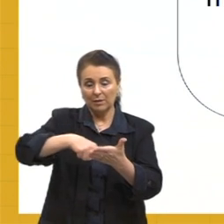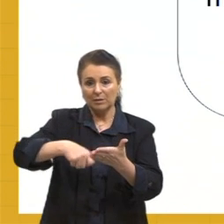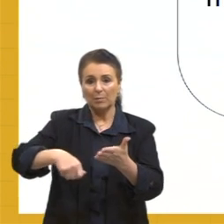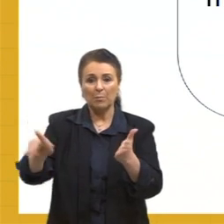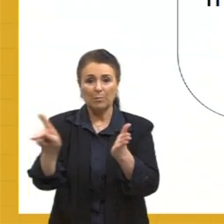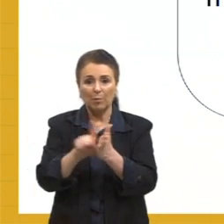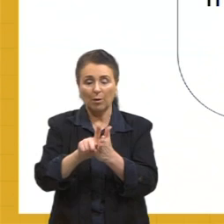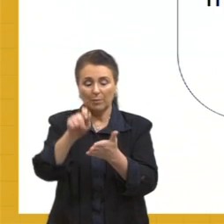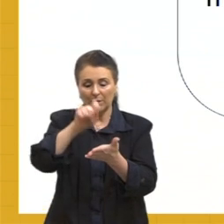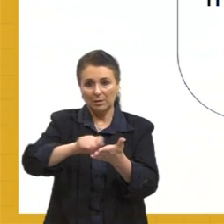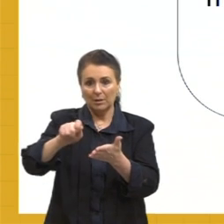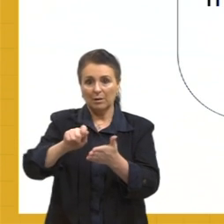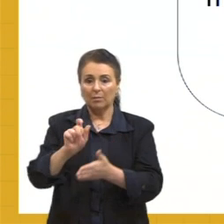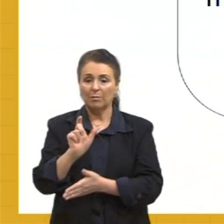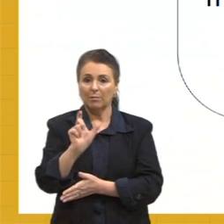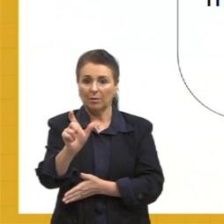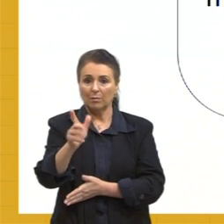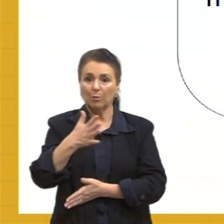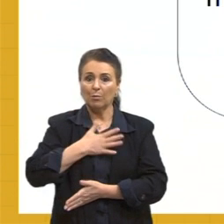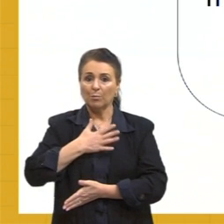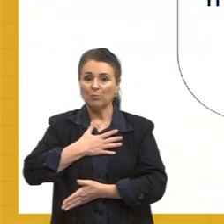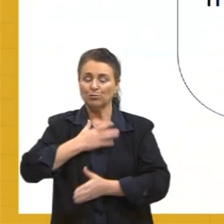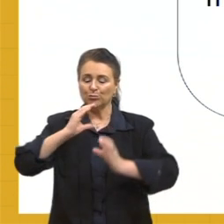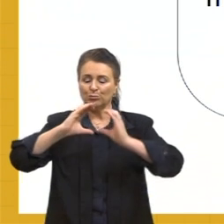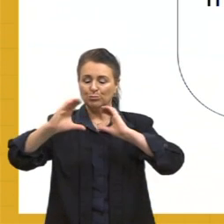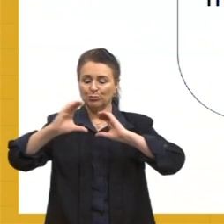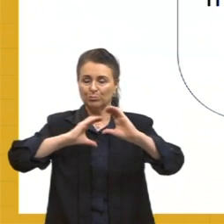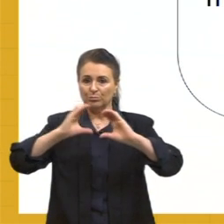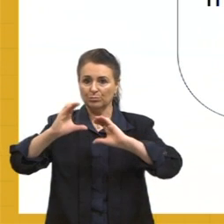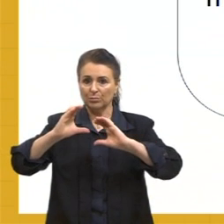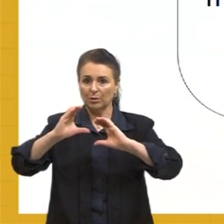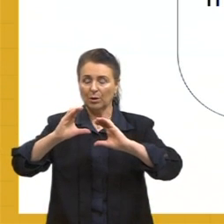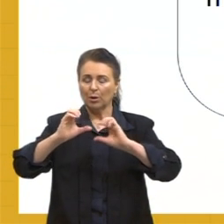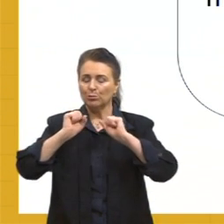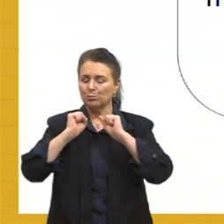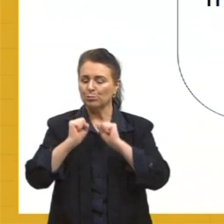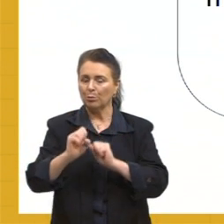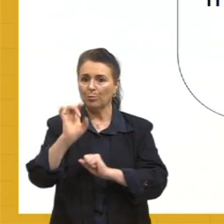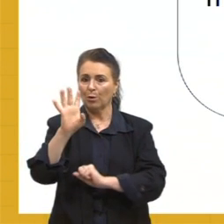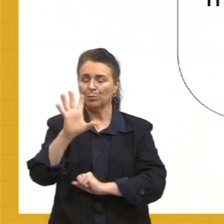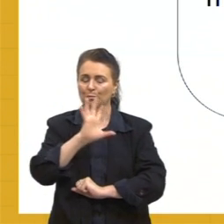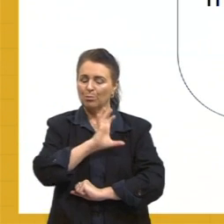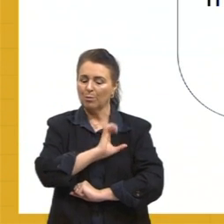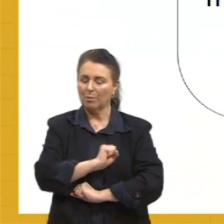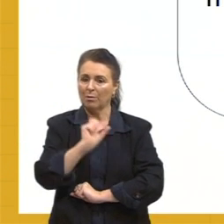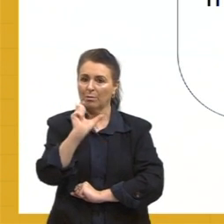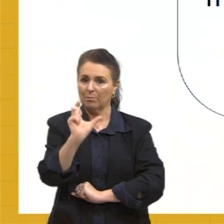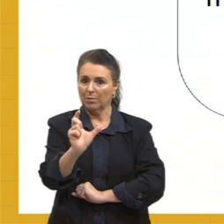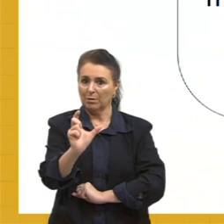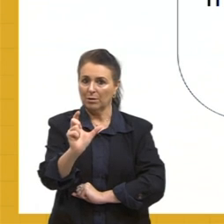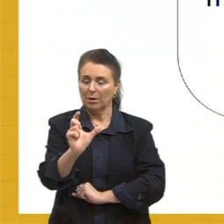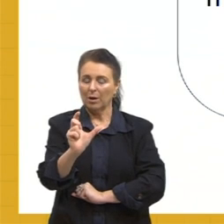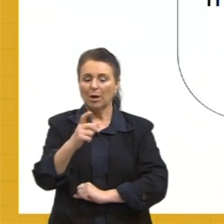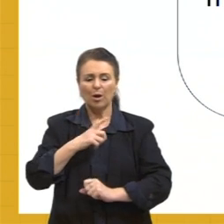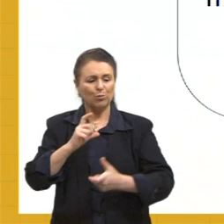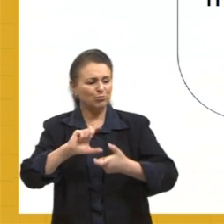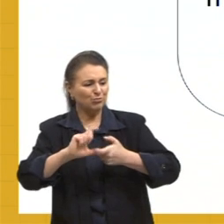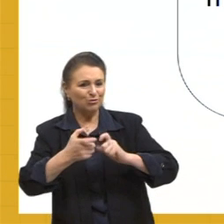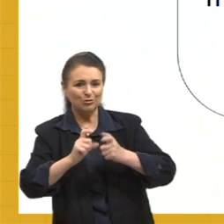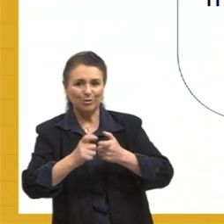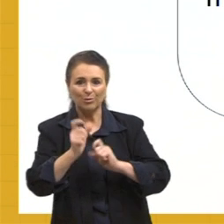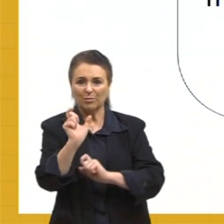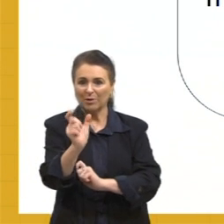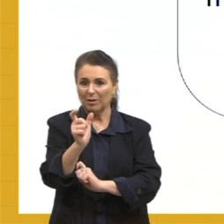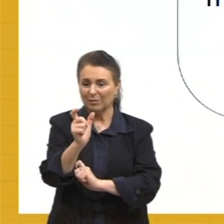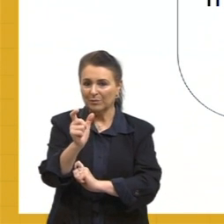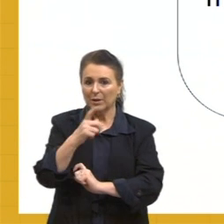escrita. A palavra é o meu meio de comunicação. Eu só poderia amá-la. Eu jogo com elas como se lançam dados,